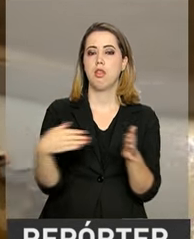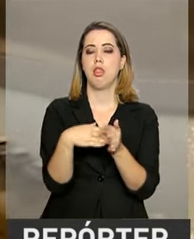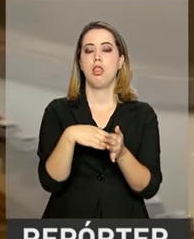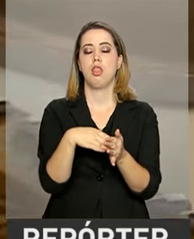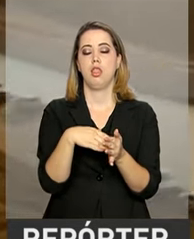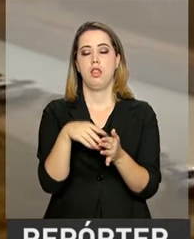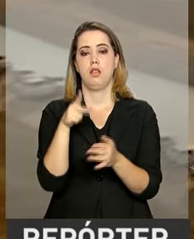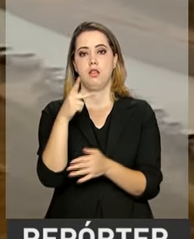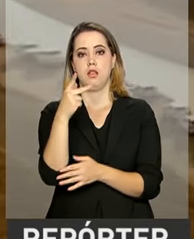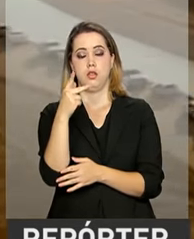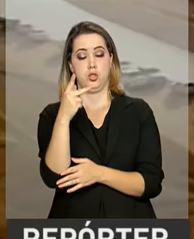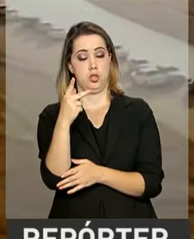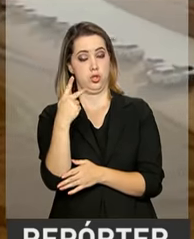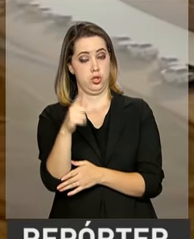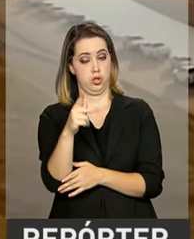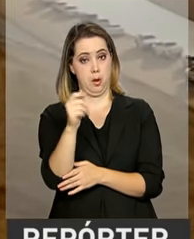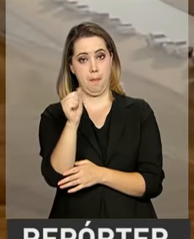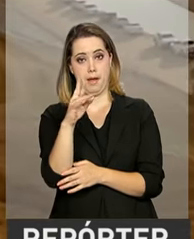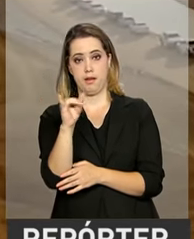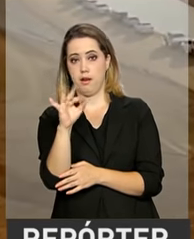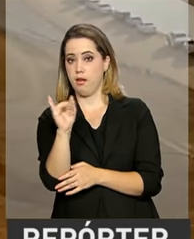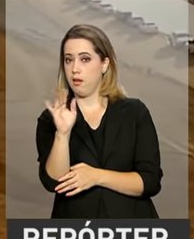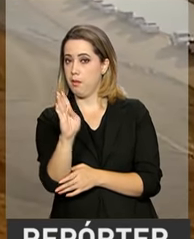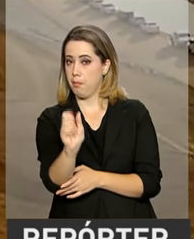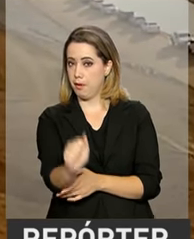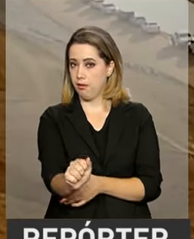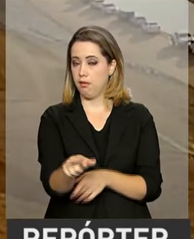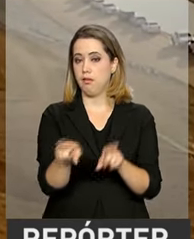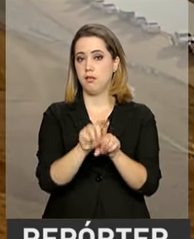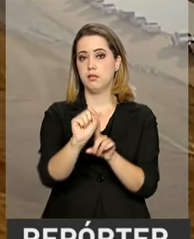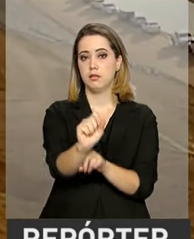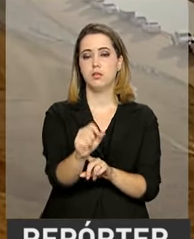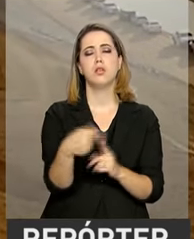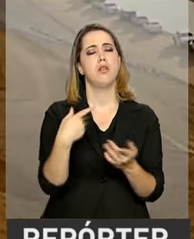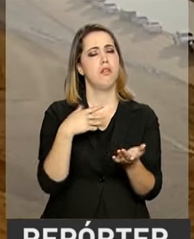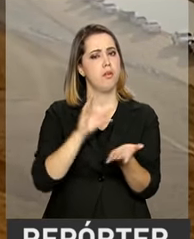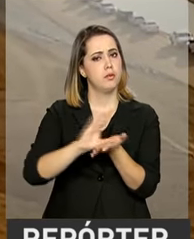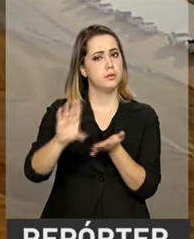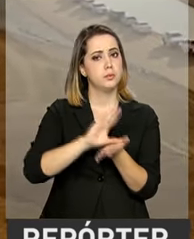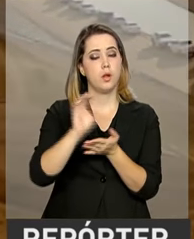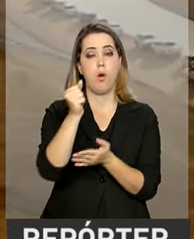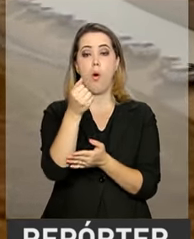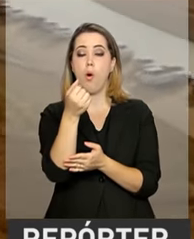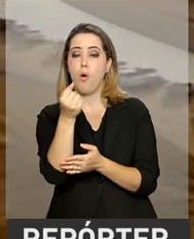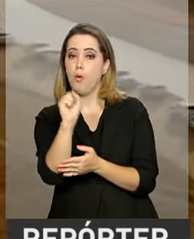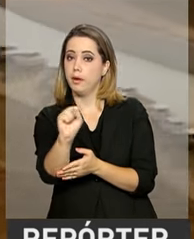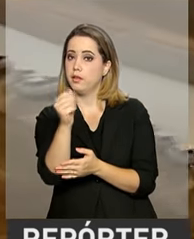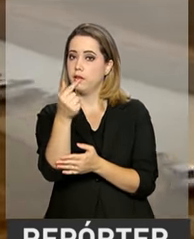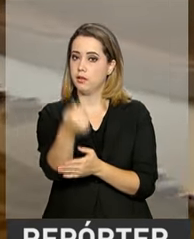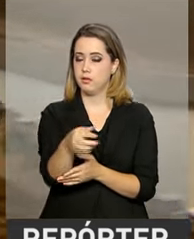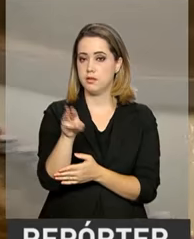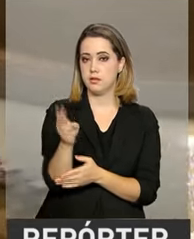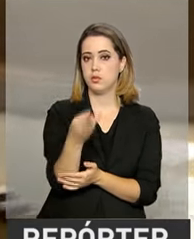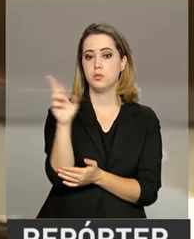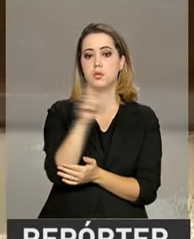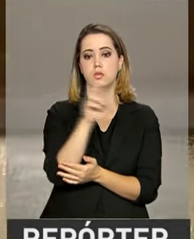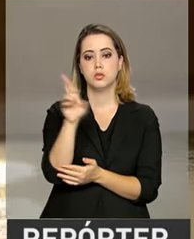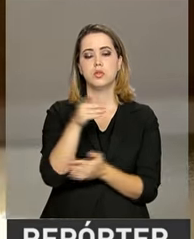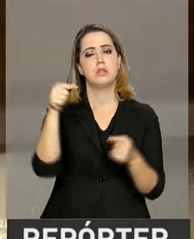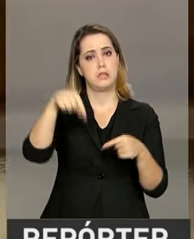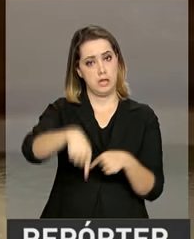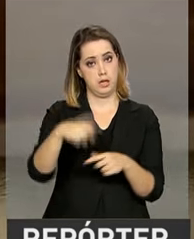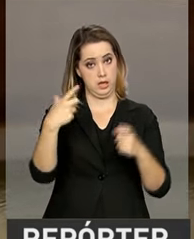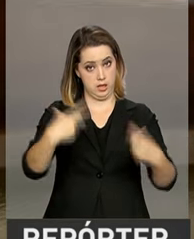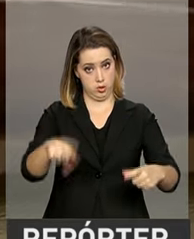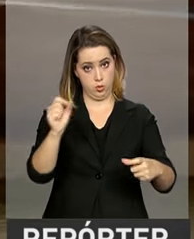federal investiu 87 milhões de reais nesta estação. Aqui, a água vai ser elevada a uma altura de